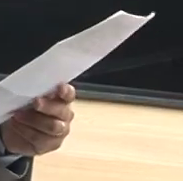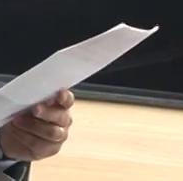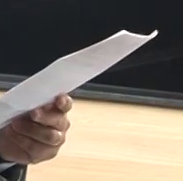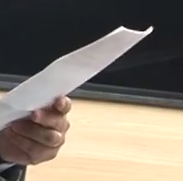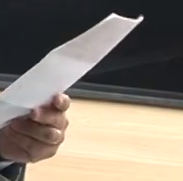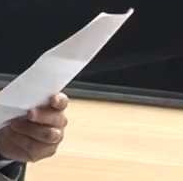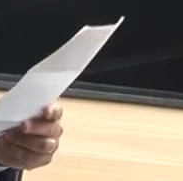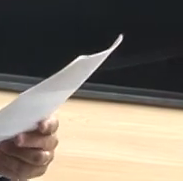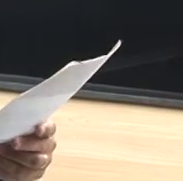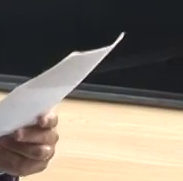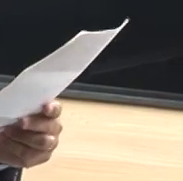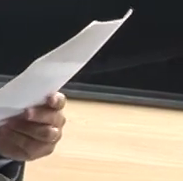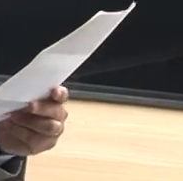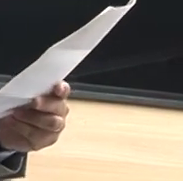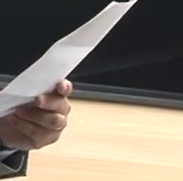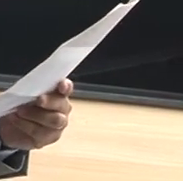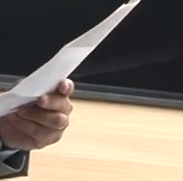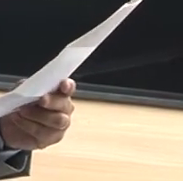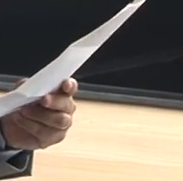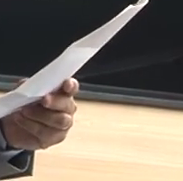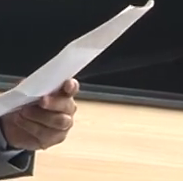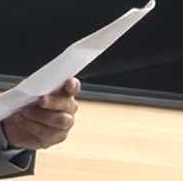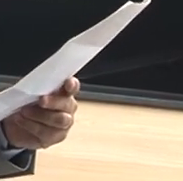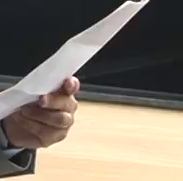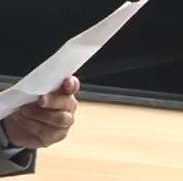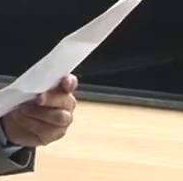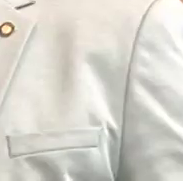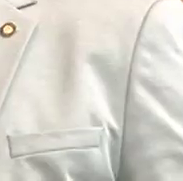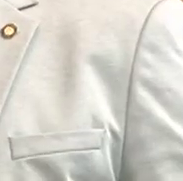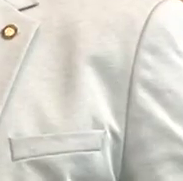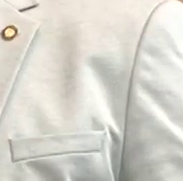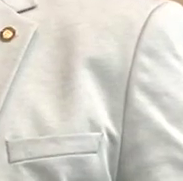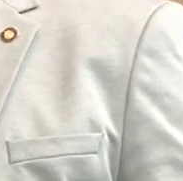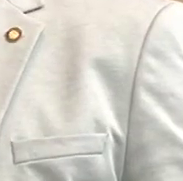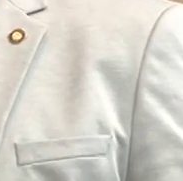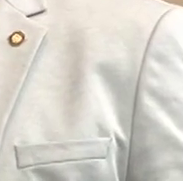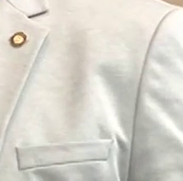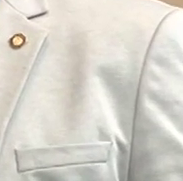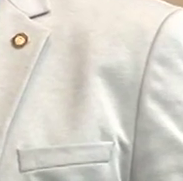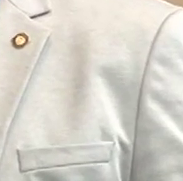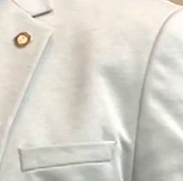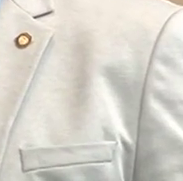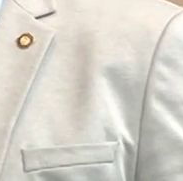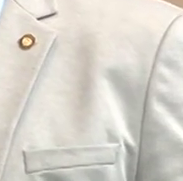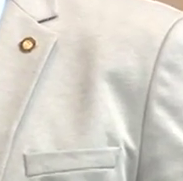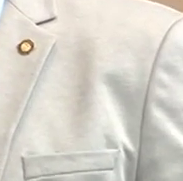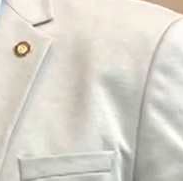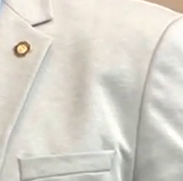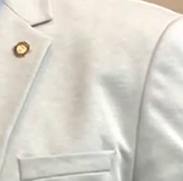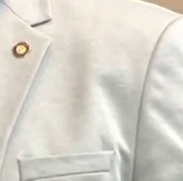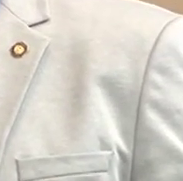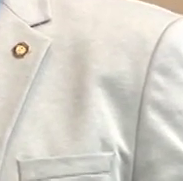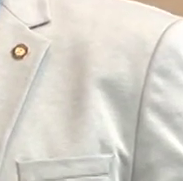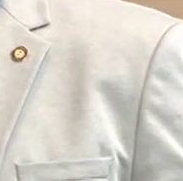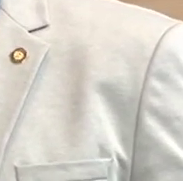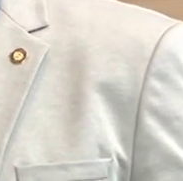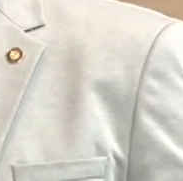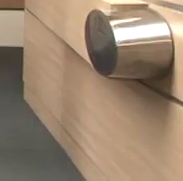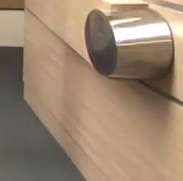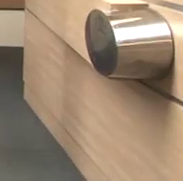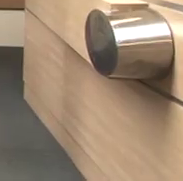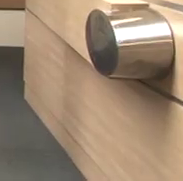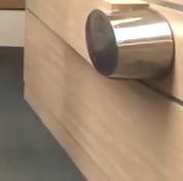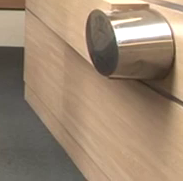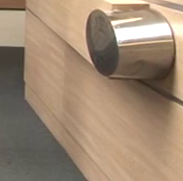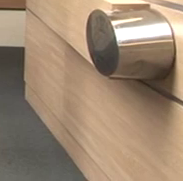o assunto destacado pelo vereador Ronaldo Lopes na tribuna do plenário. O parlamentar comemorou uma resposta à reivindicação